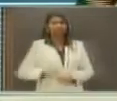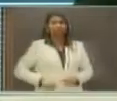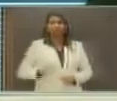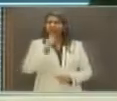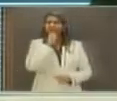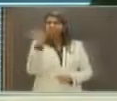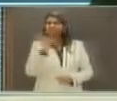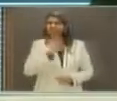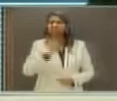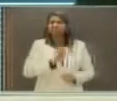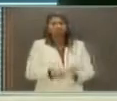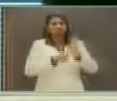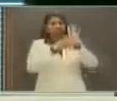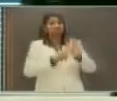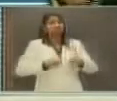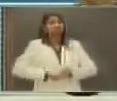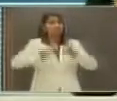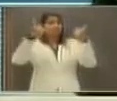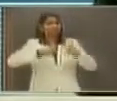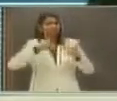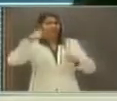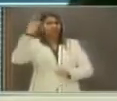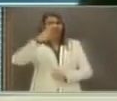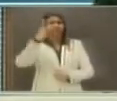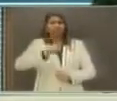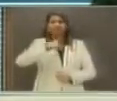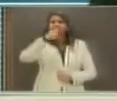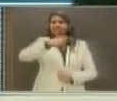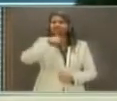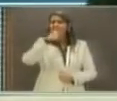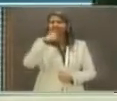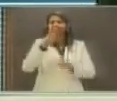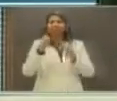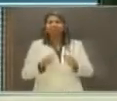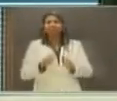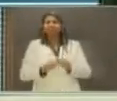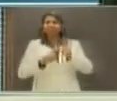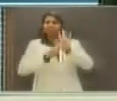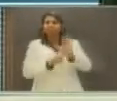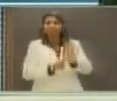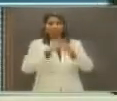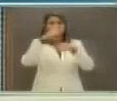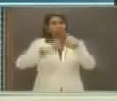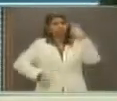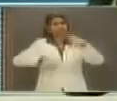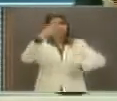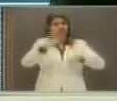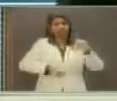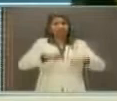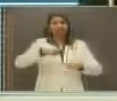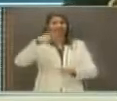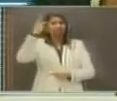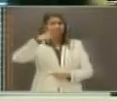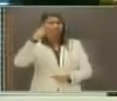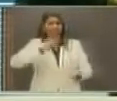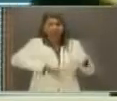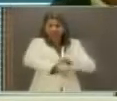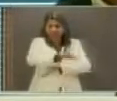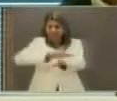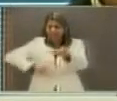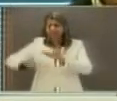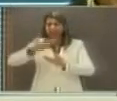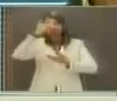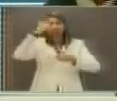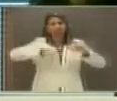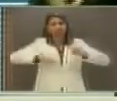uma diferença no Estado da Paraíba, não conseguiram juntar o debate, fazer um debate no Estado da Paraíba, dialogando com os trabalhadores, dialogando com a